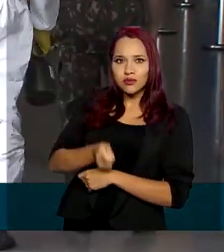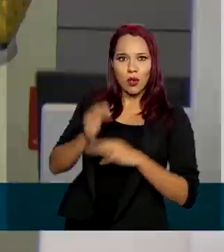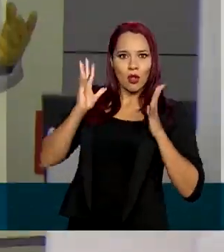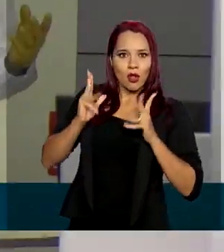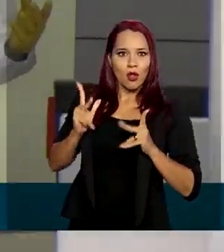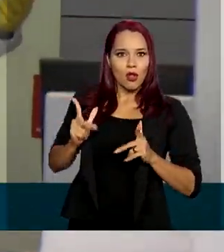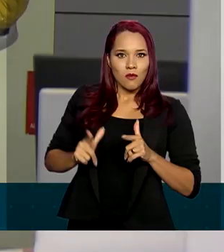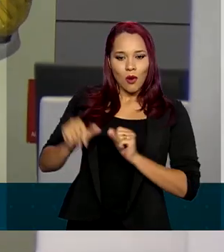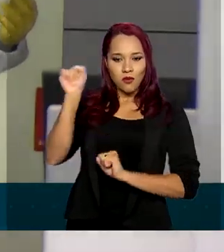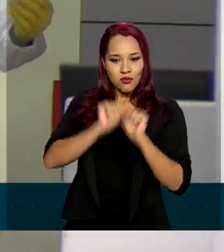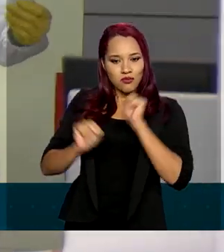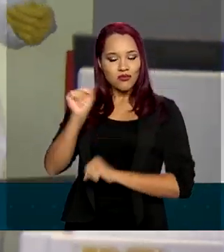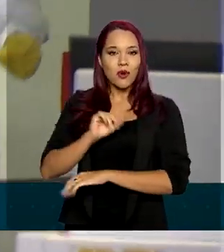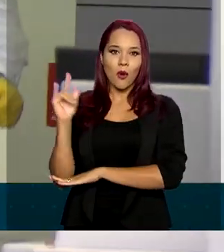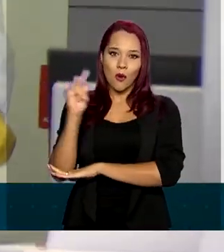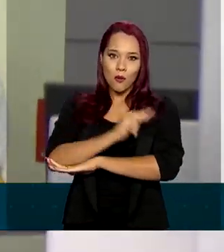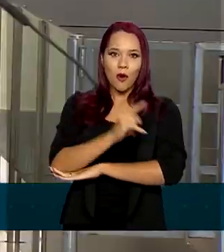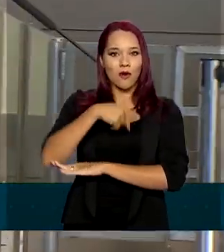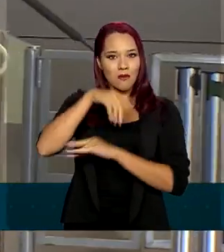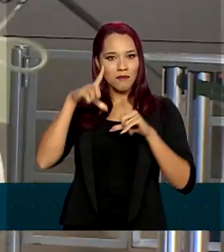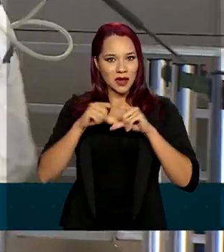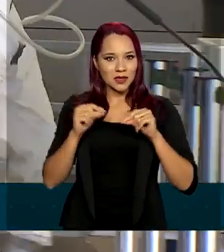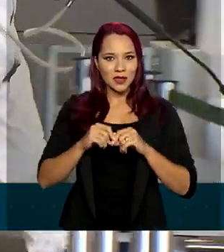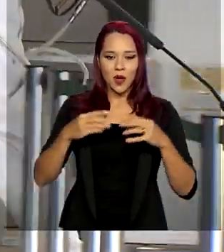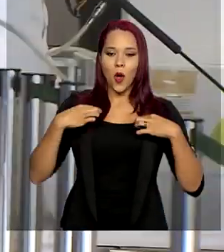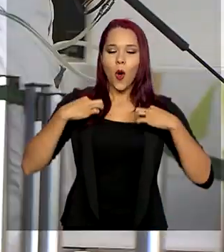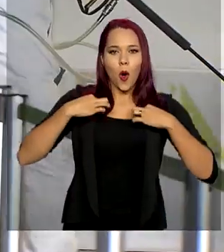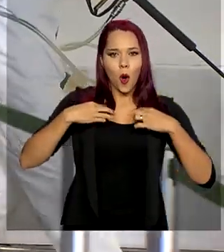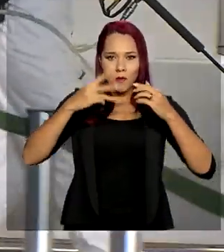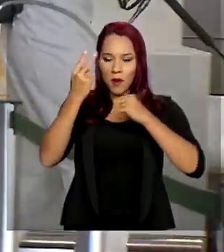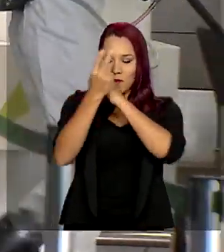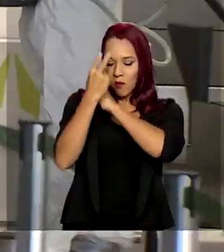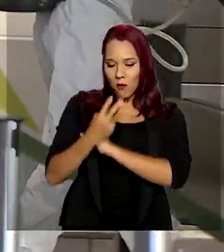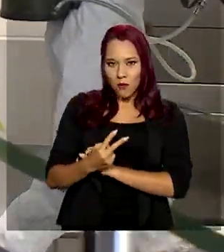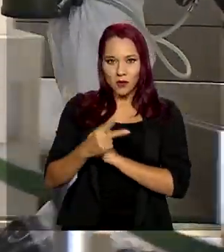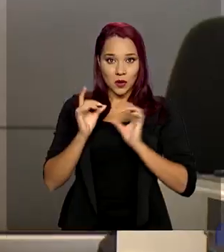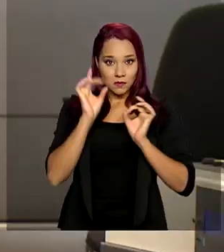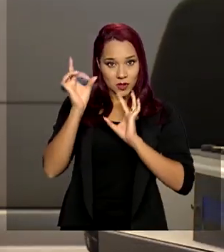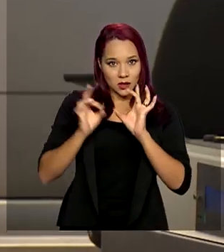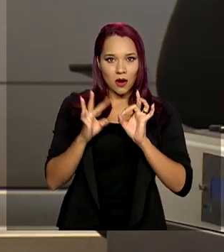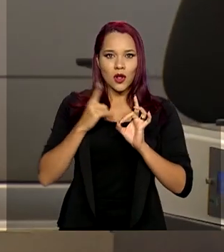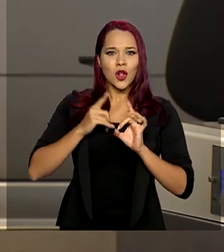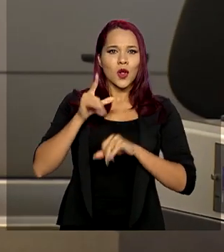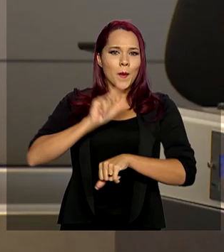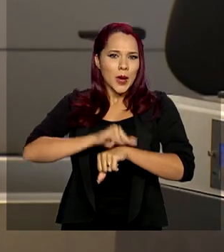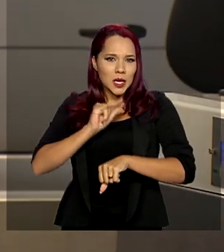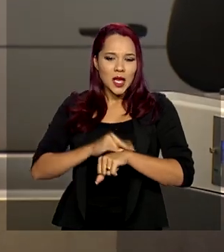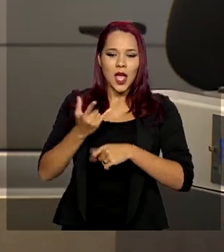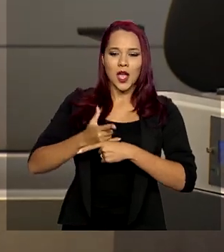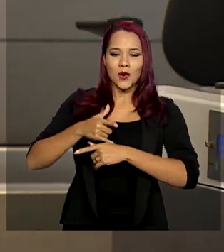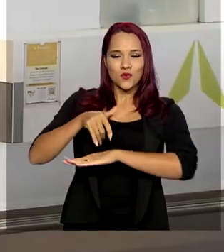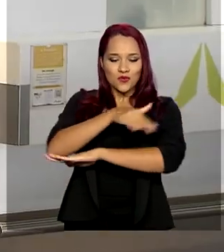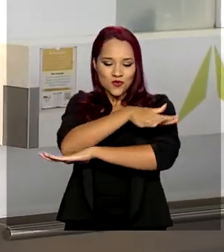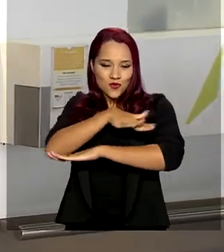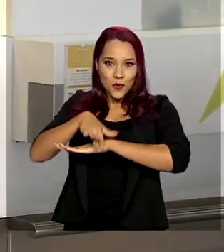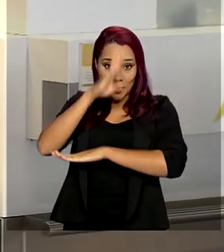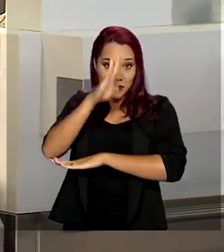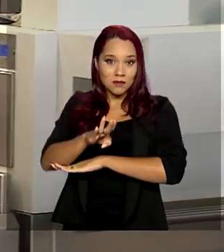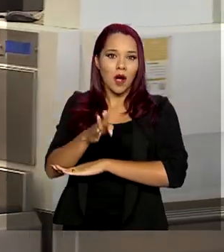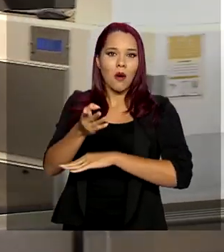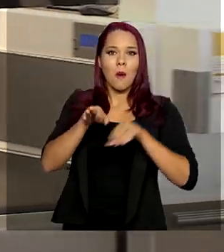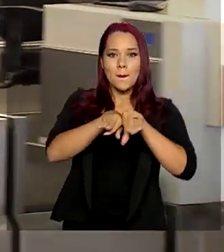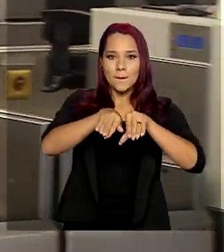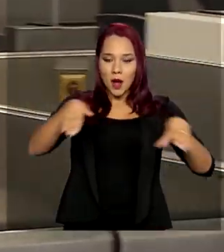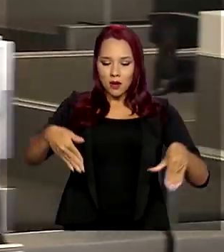Aeroporto Internacional de Brasília. Com roupas e equipamentos especiais, eles higienizaram os banheiros, o saguão e os balcões das